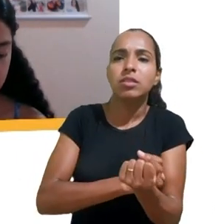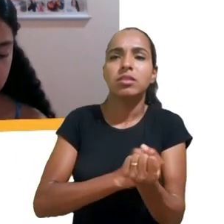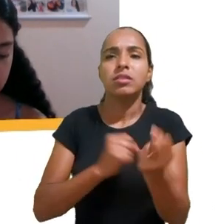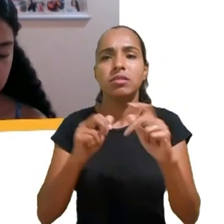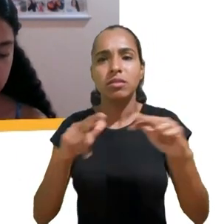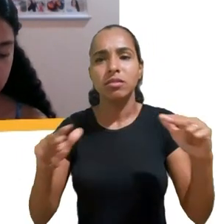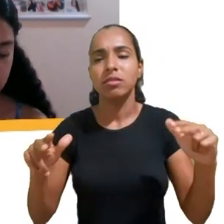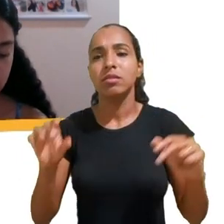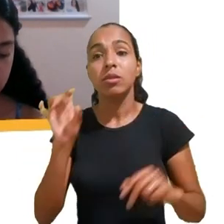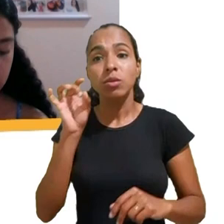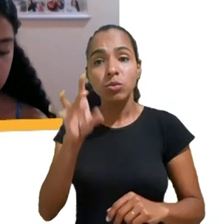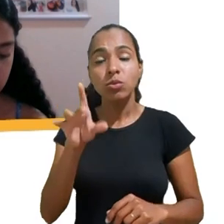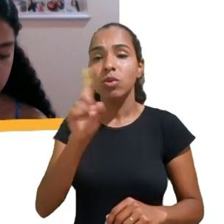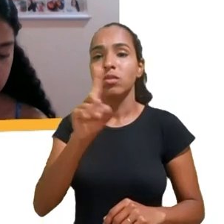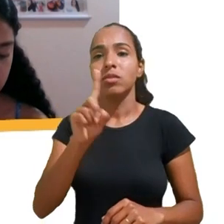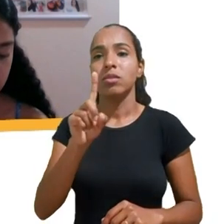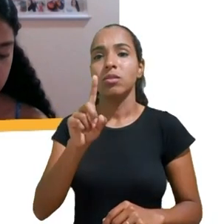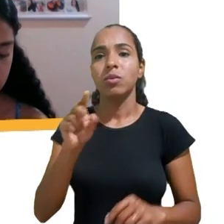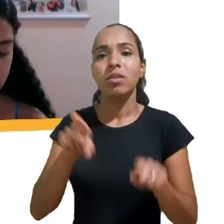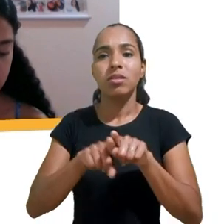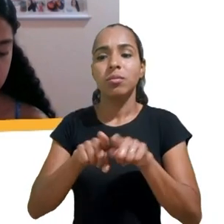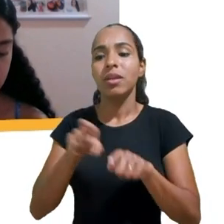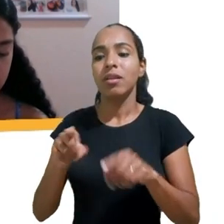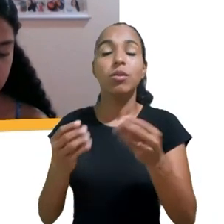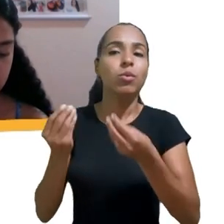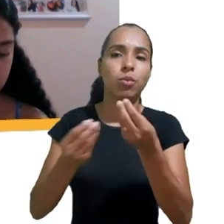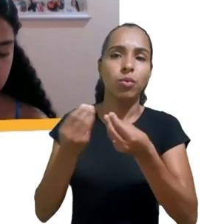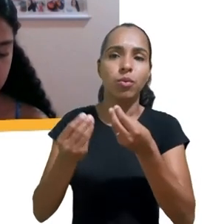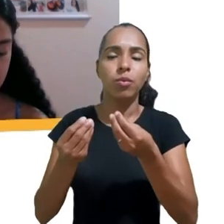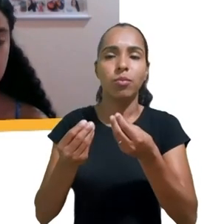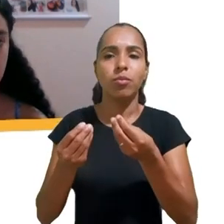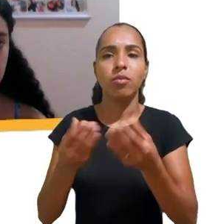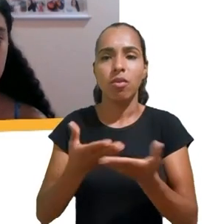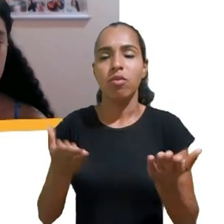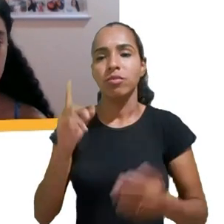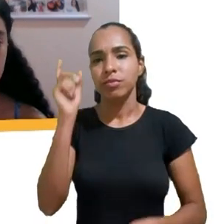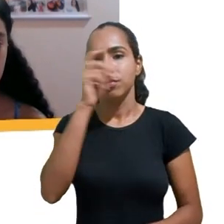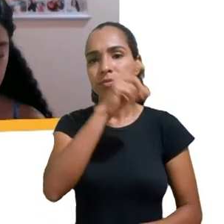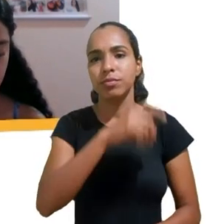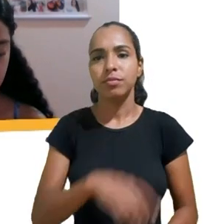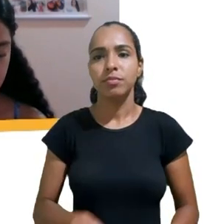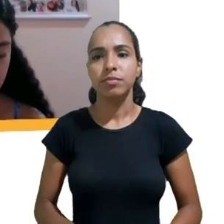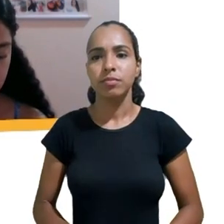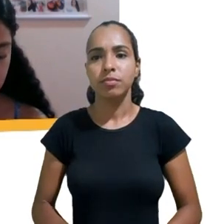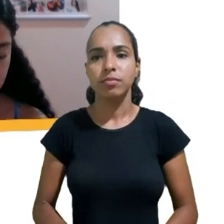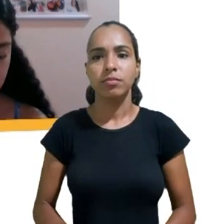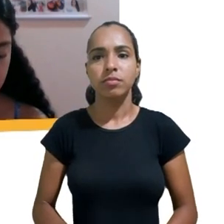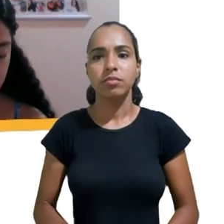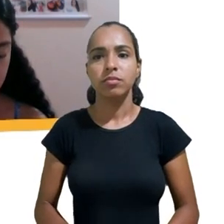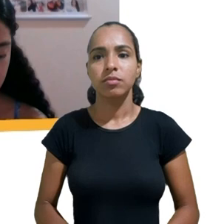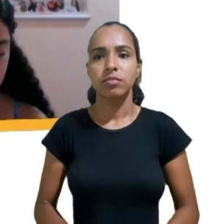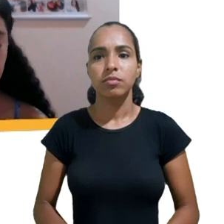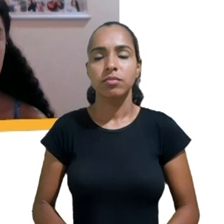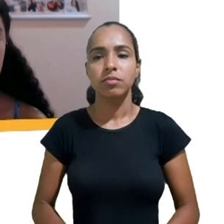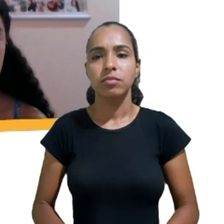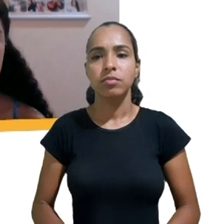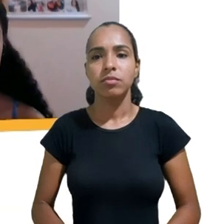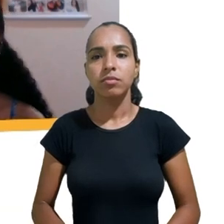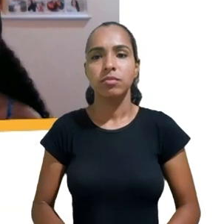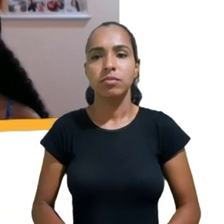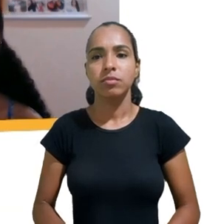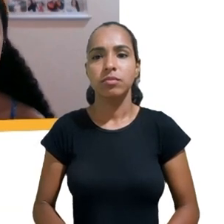é um desafio gigante para o século XXI. E eu acho que se a gente fala dos riscos dessa modulação de comportamento para a